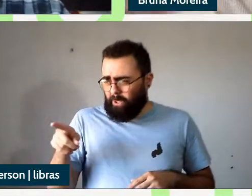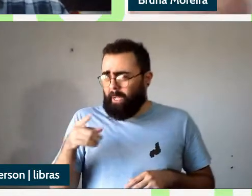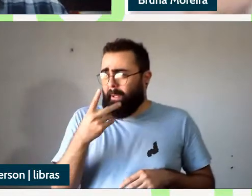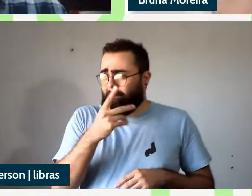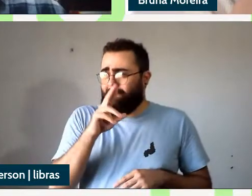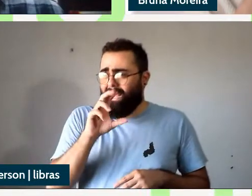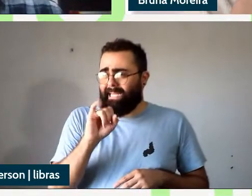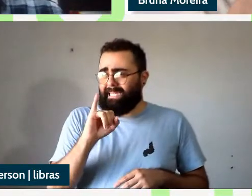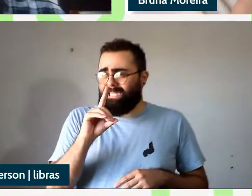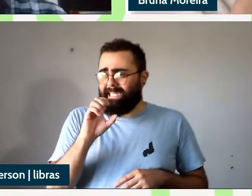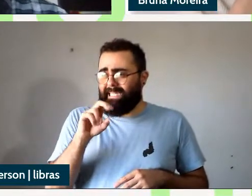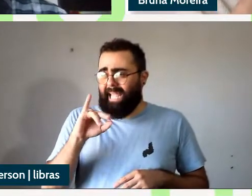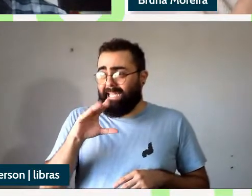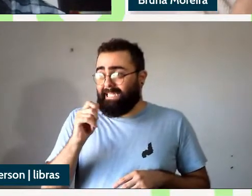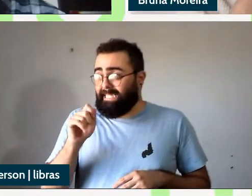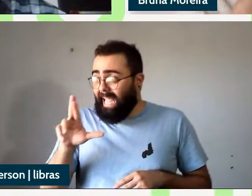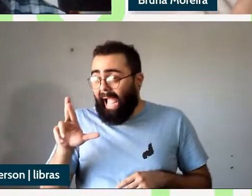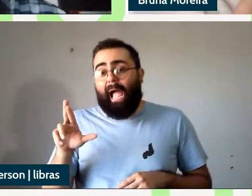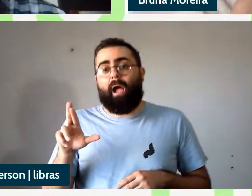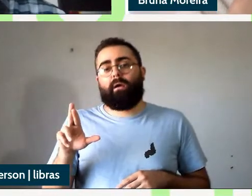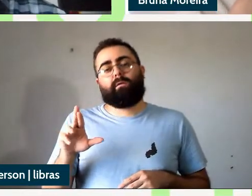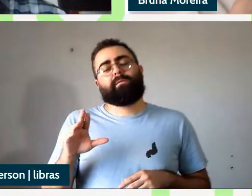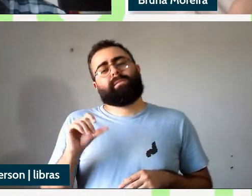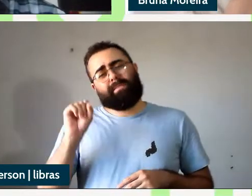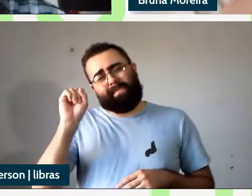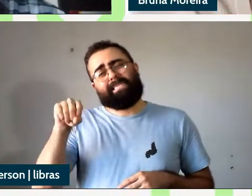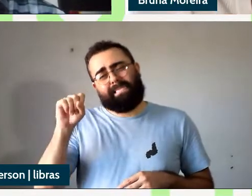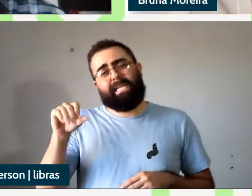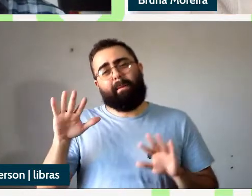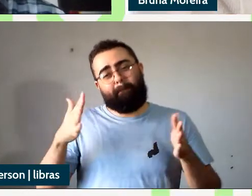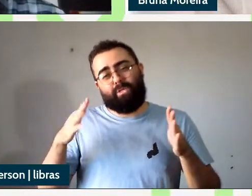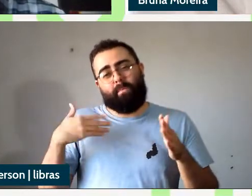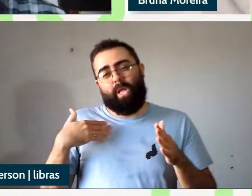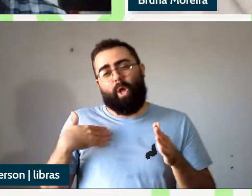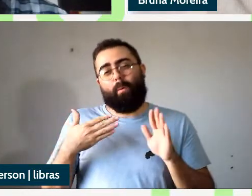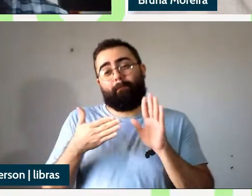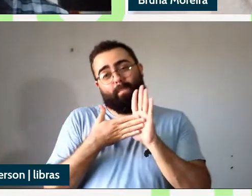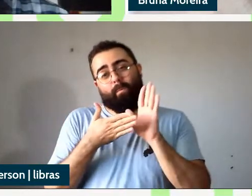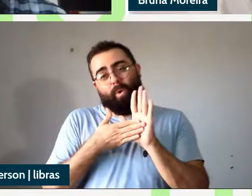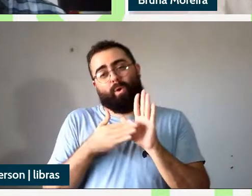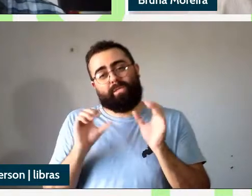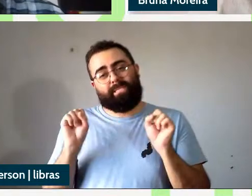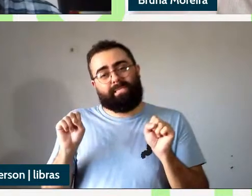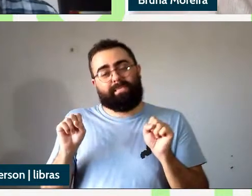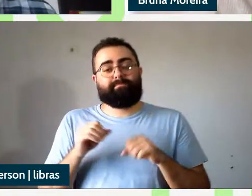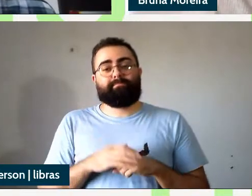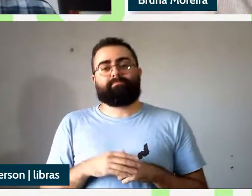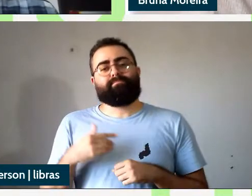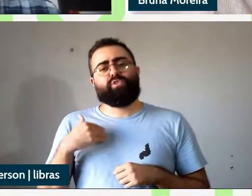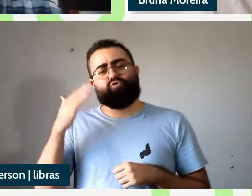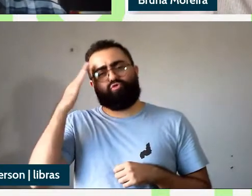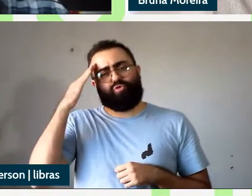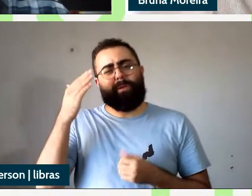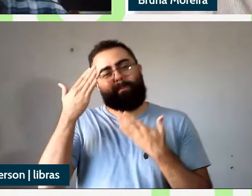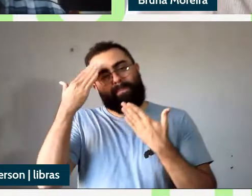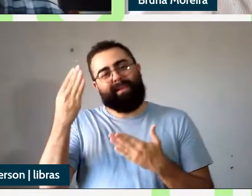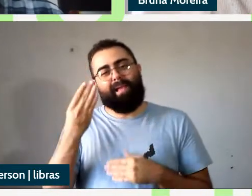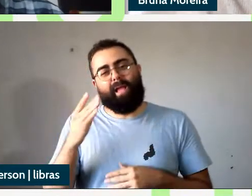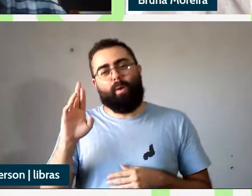né mas sim seria mais ou menos essa etapa necessária entendi obrigado obrigado